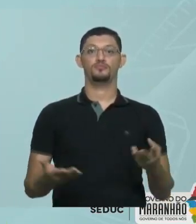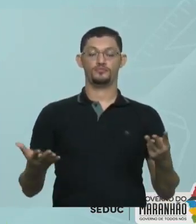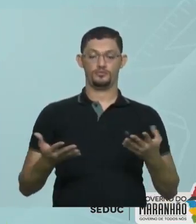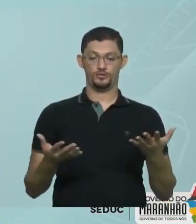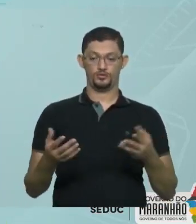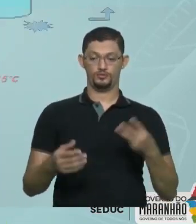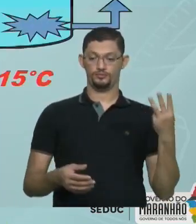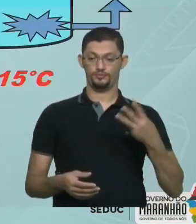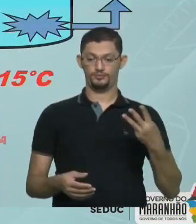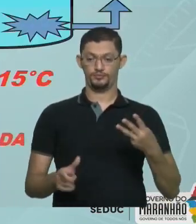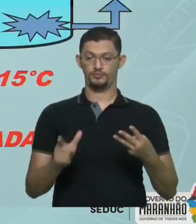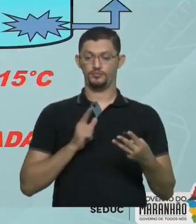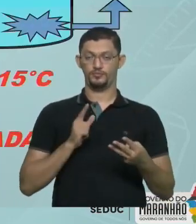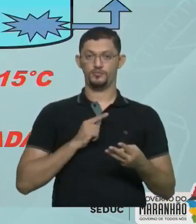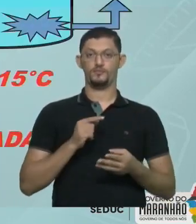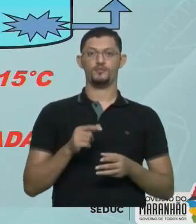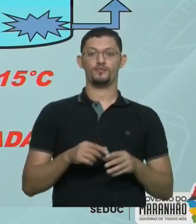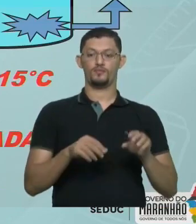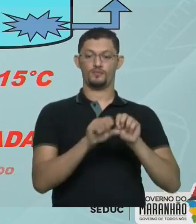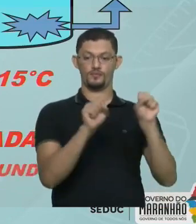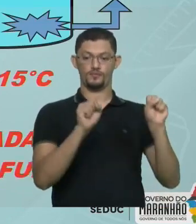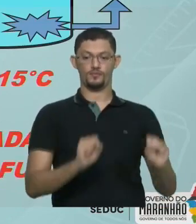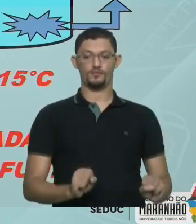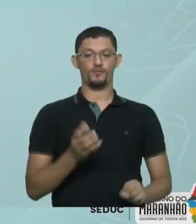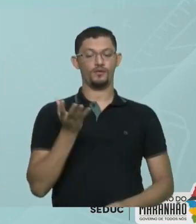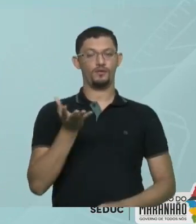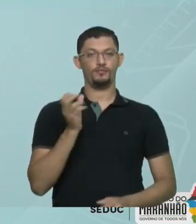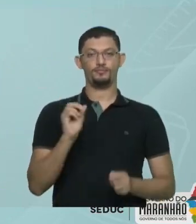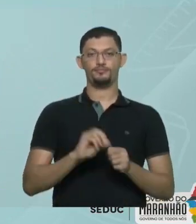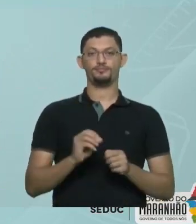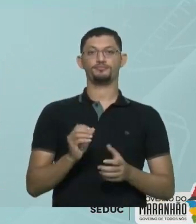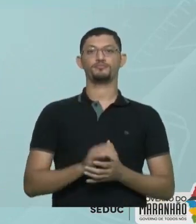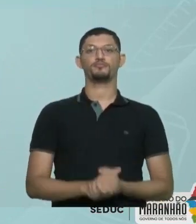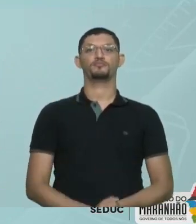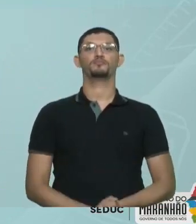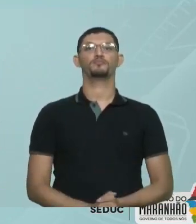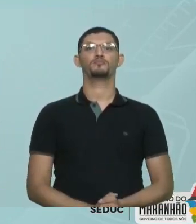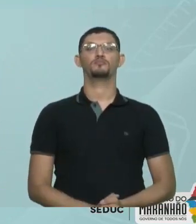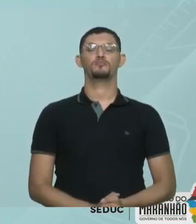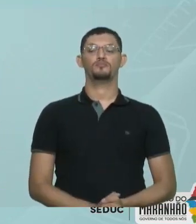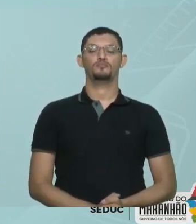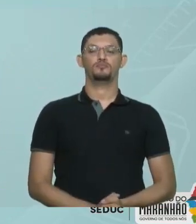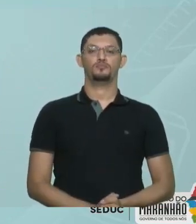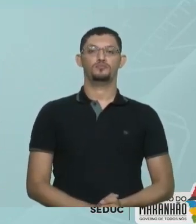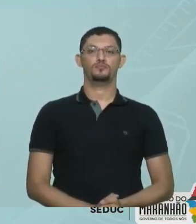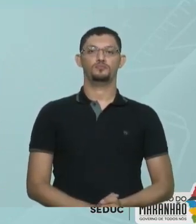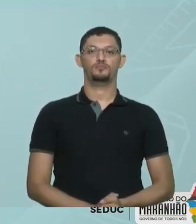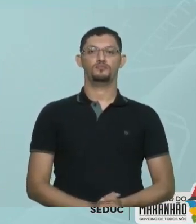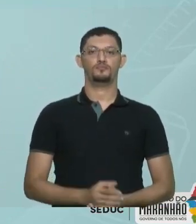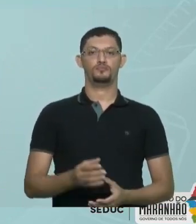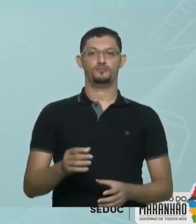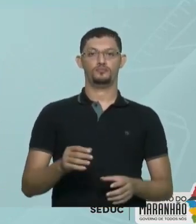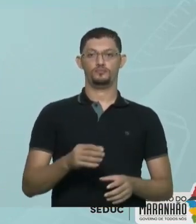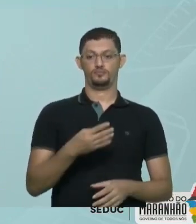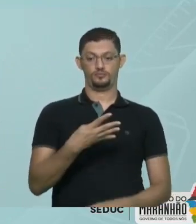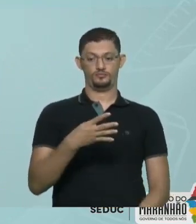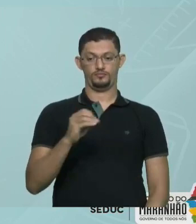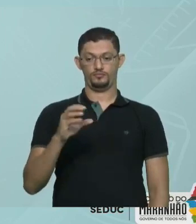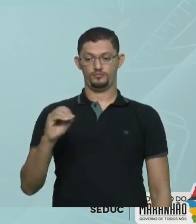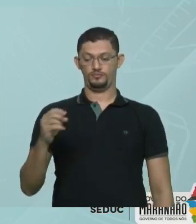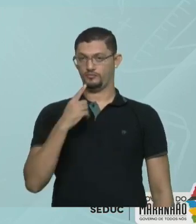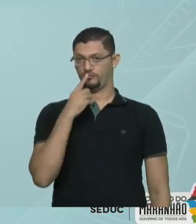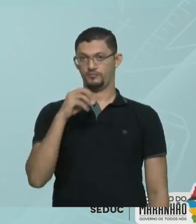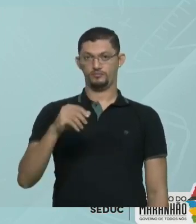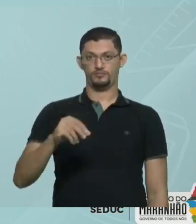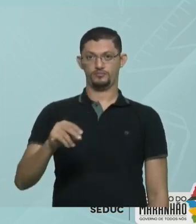Eu tenho Eu No terceiro sistema Eu quero Eu quero Colocar Eu quero dissolver 400 gramas De